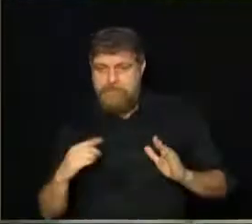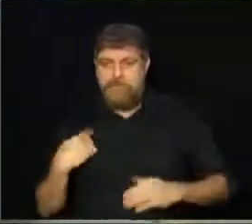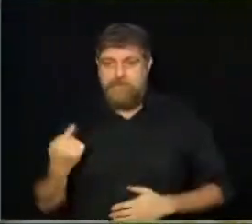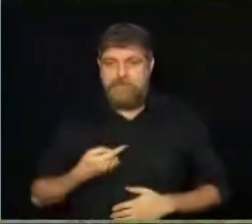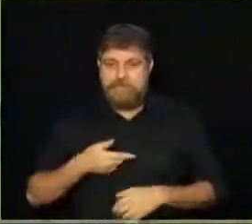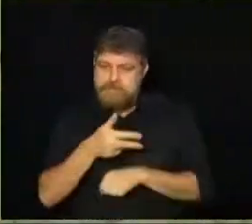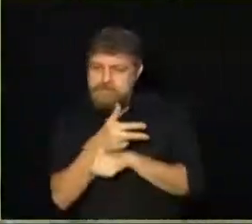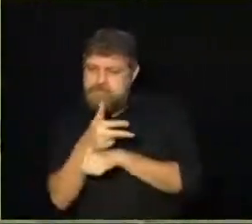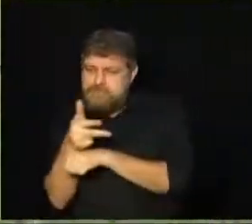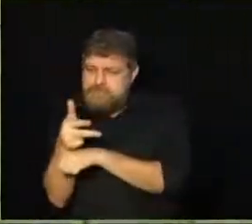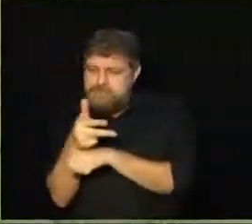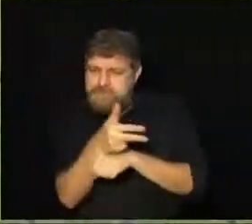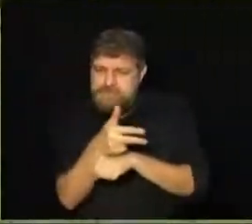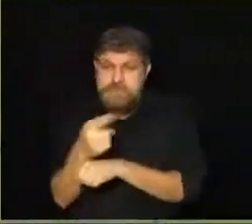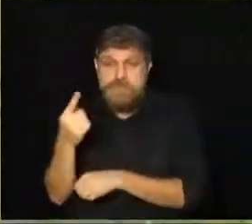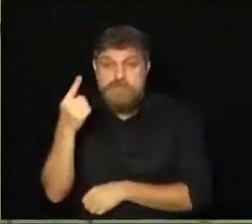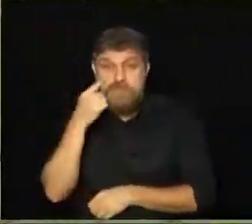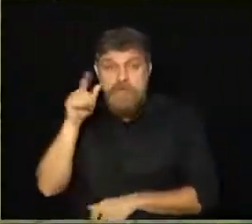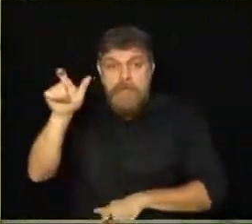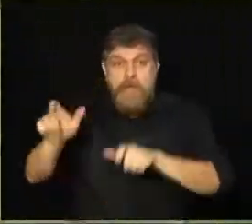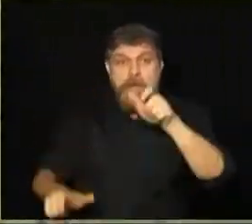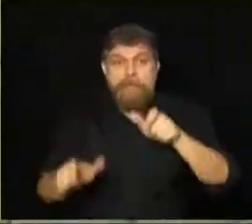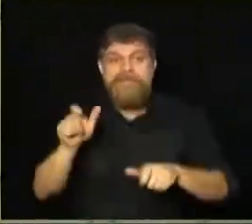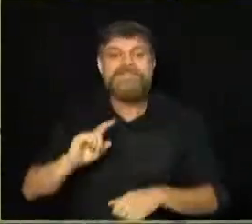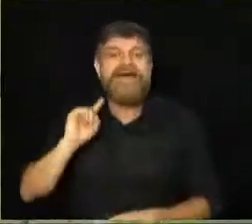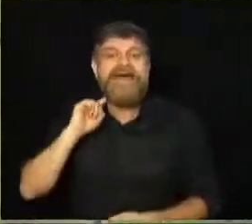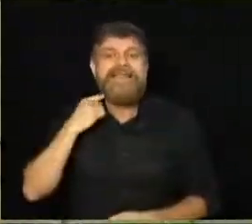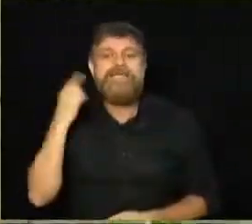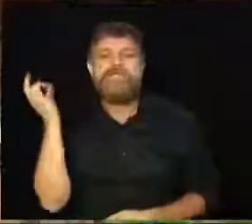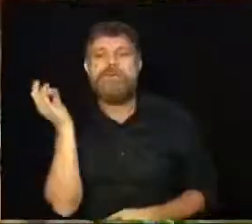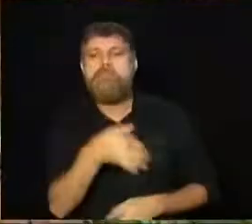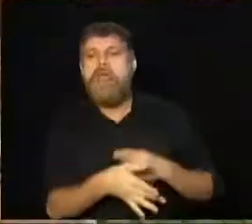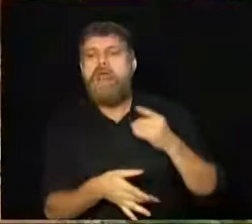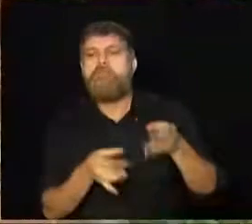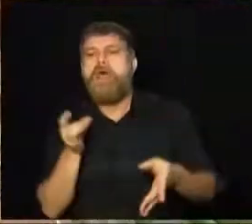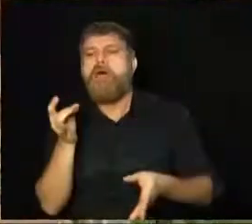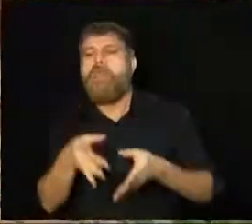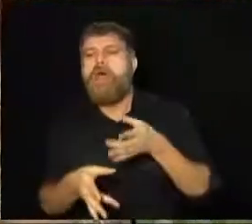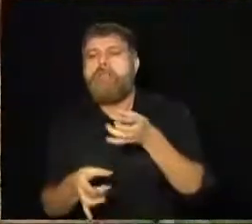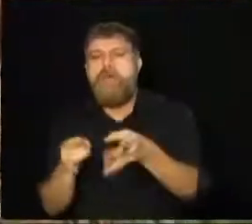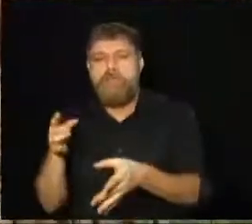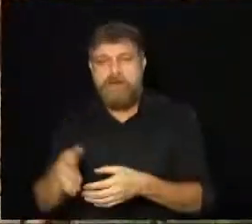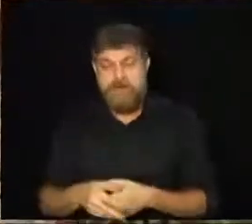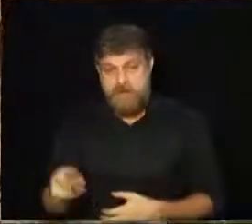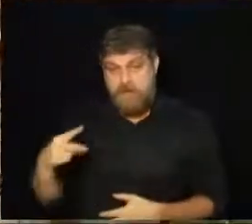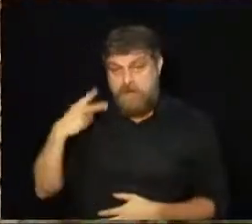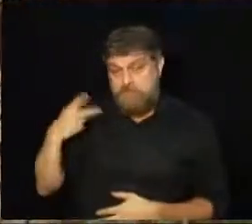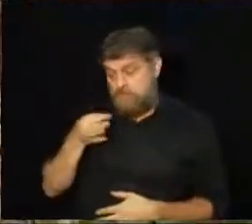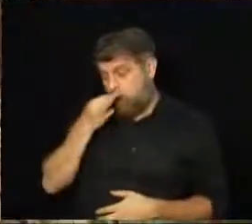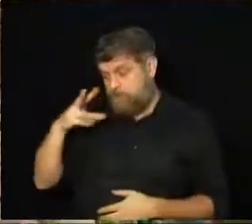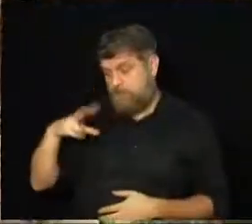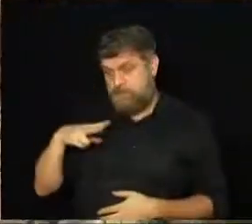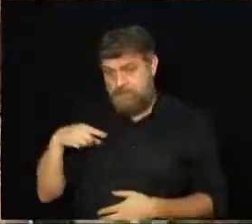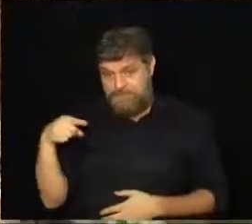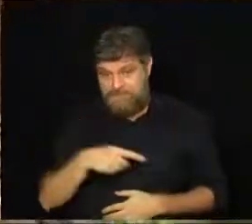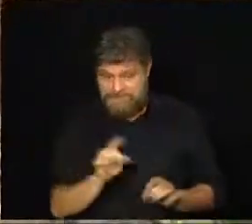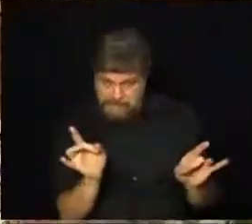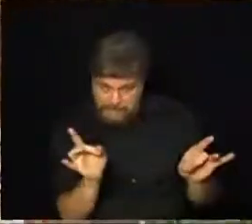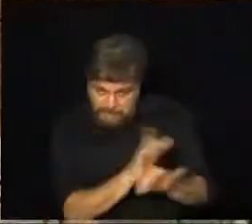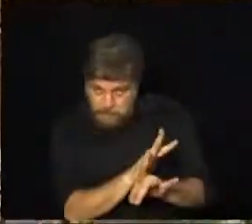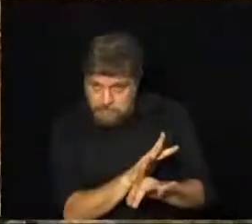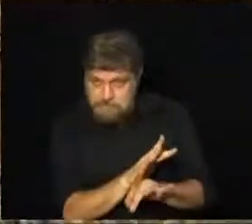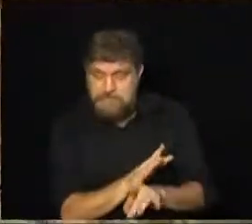foi possível ver pessoas jogando entulho ao redor do campo. O vereador acredita que assim que o equipamento público for